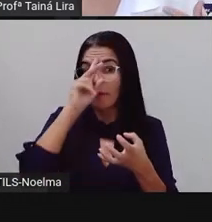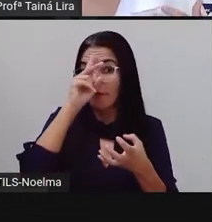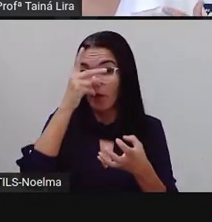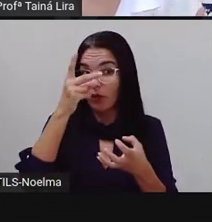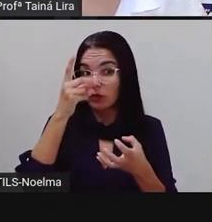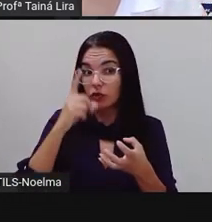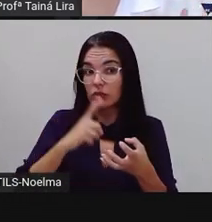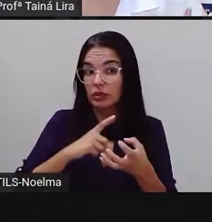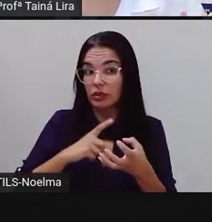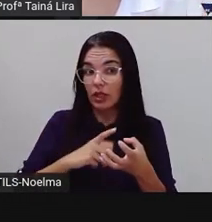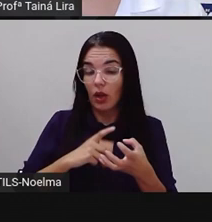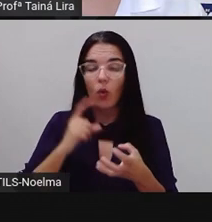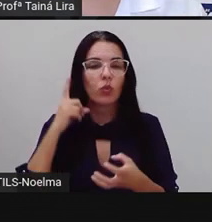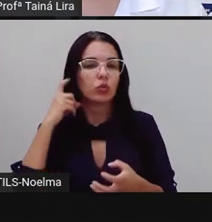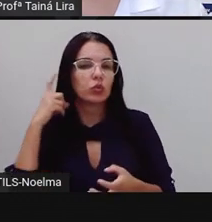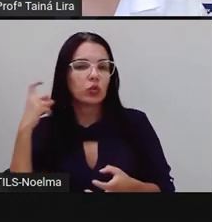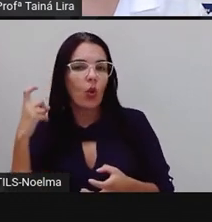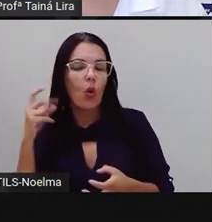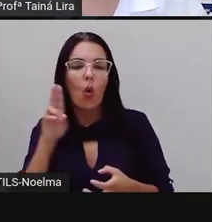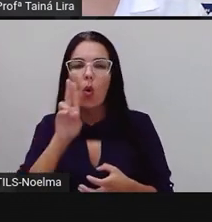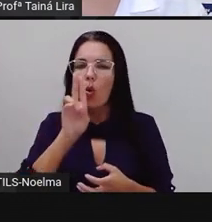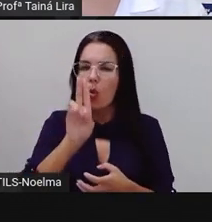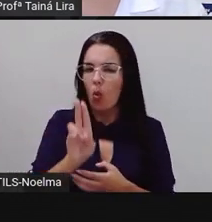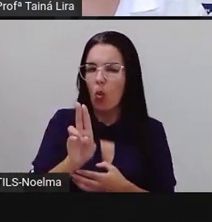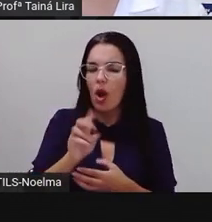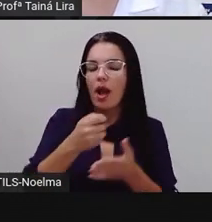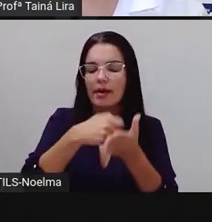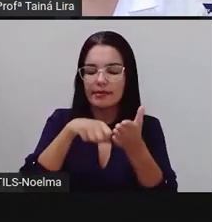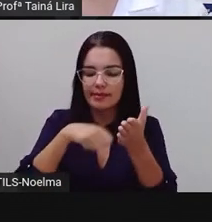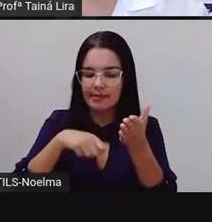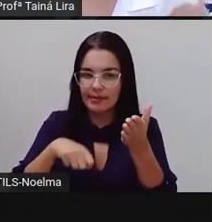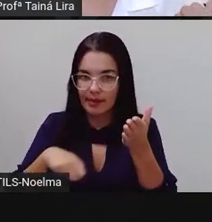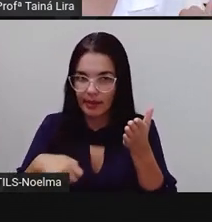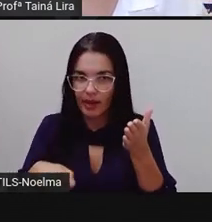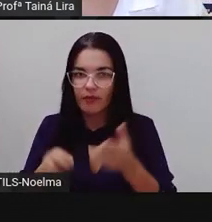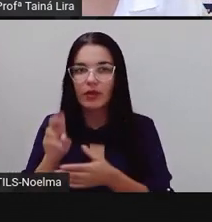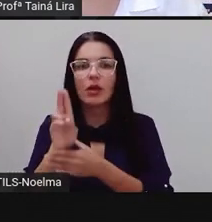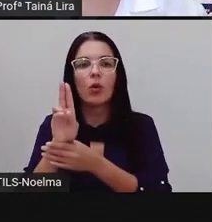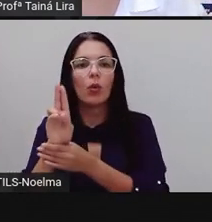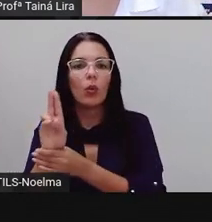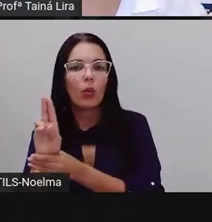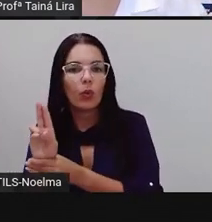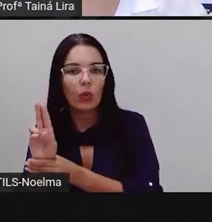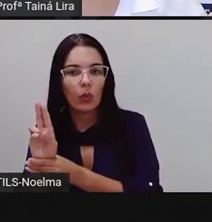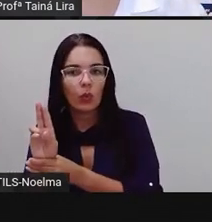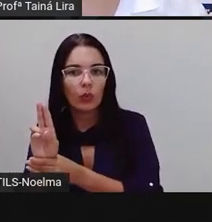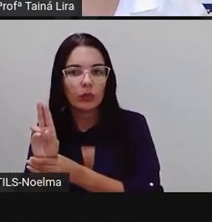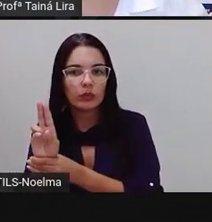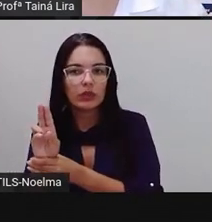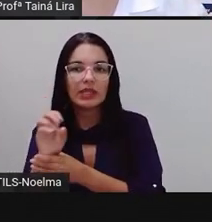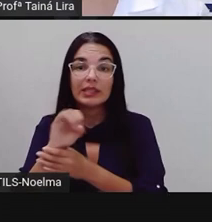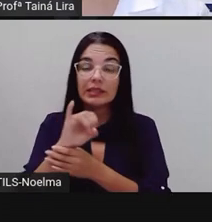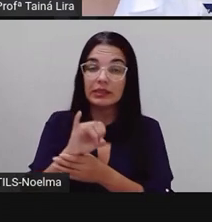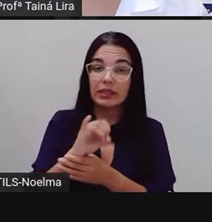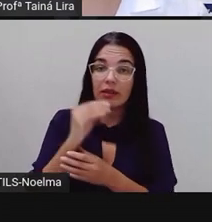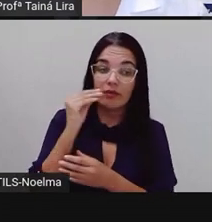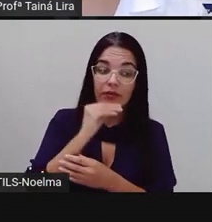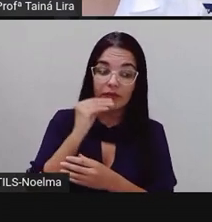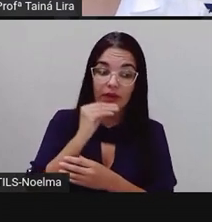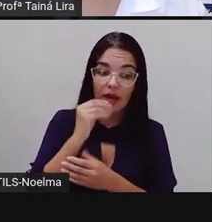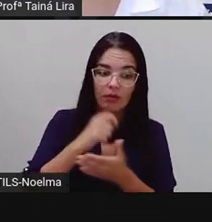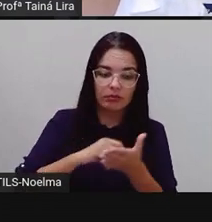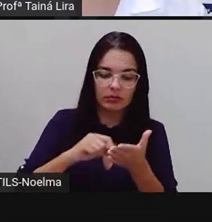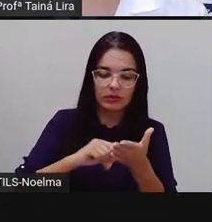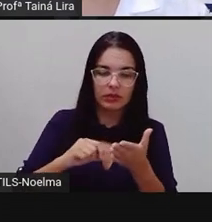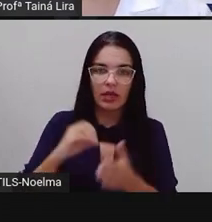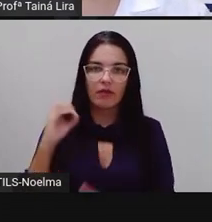da letra U, a gente escreve, né? Com U e senão a gente escreve com O. Então,